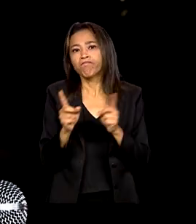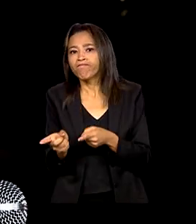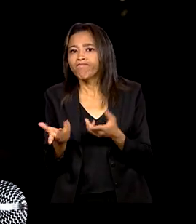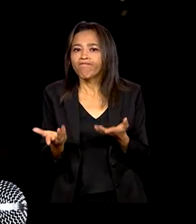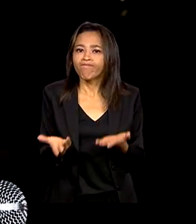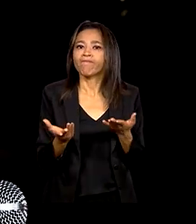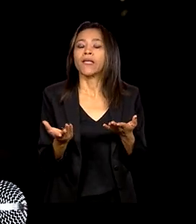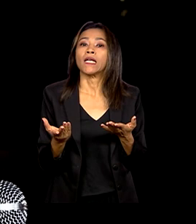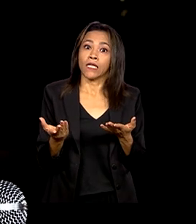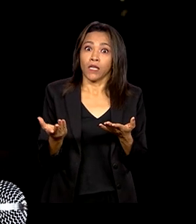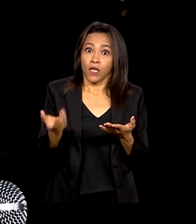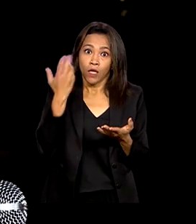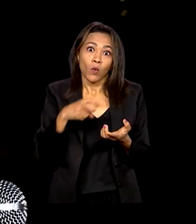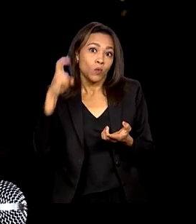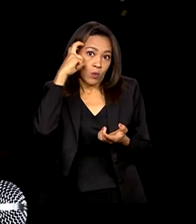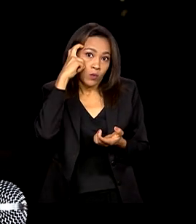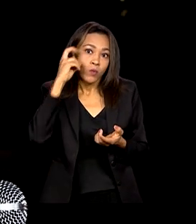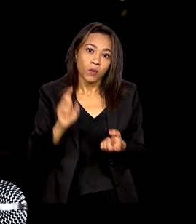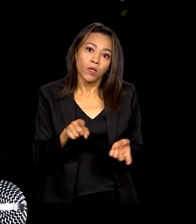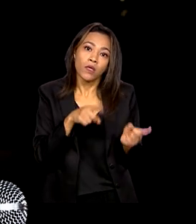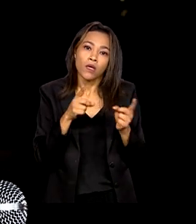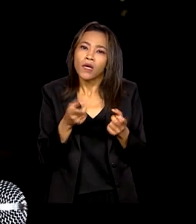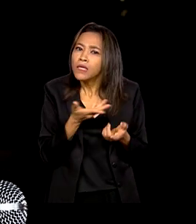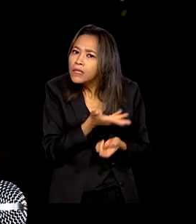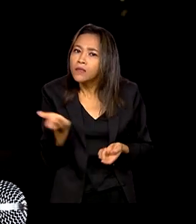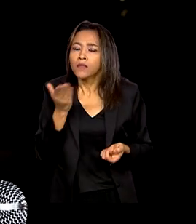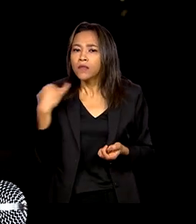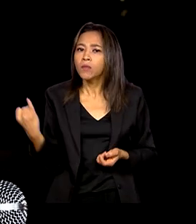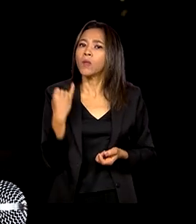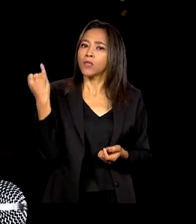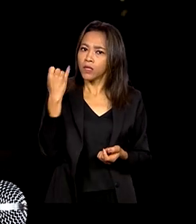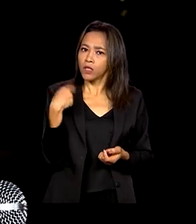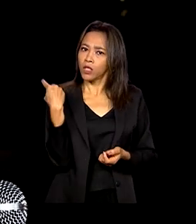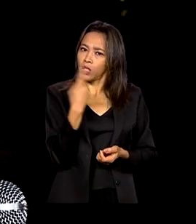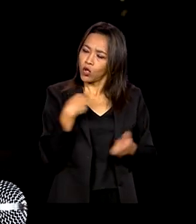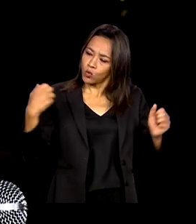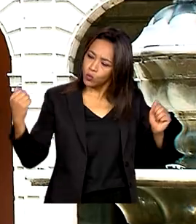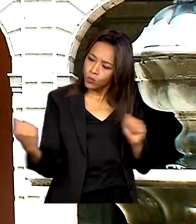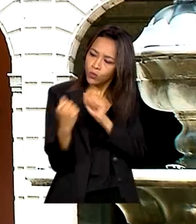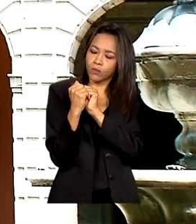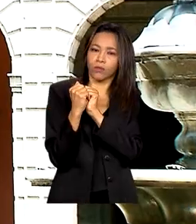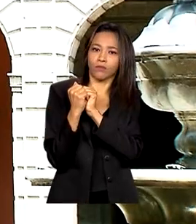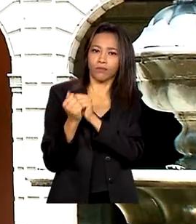relação do ponto de vista cultural, é muito importante que nós estejamos juntos.